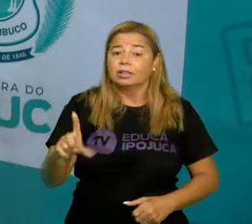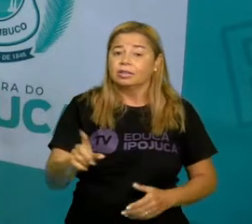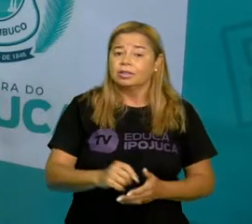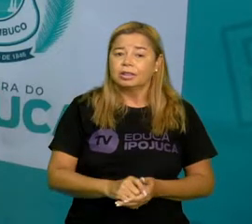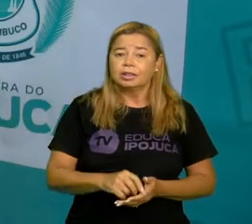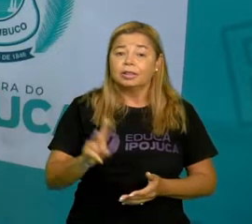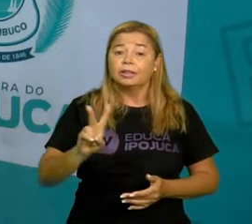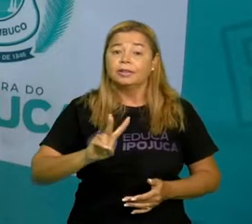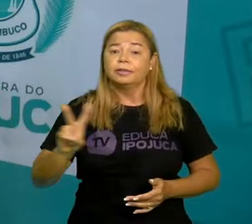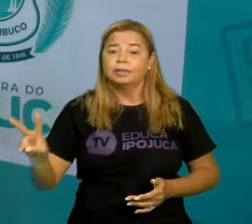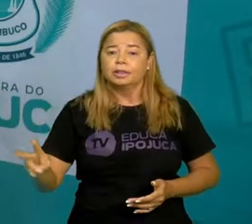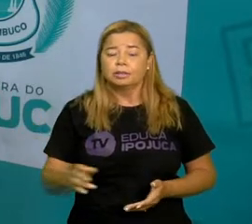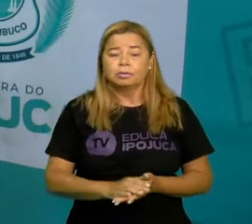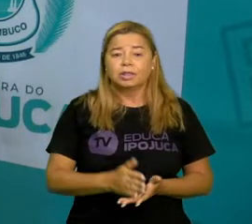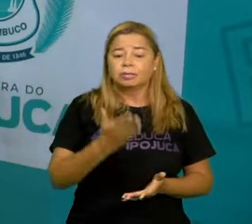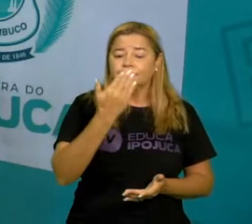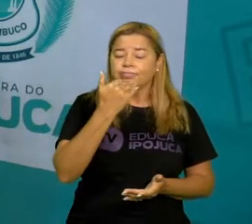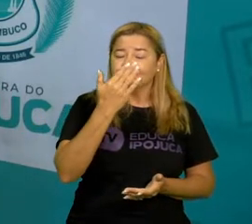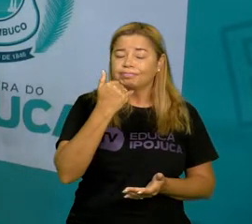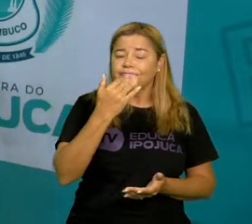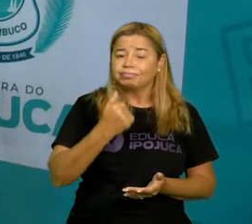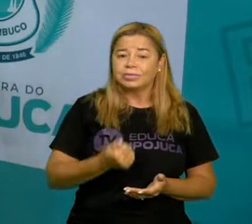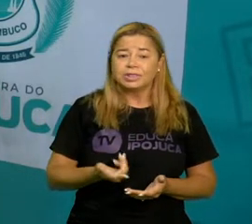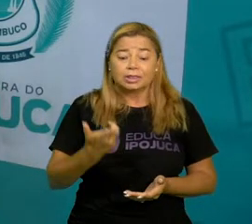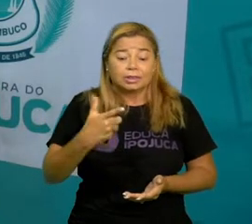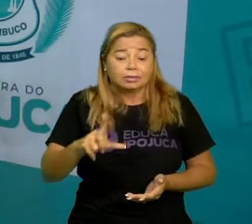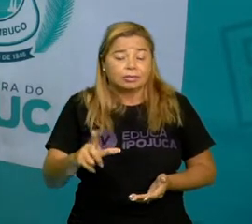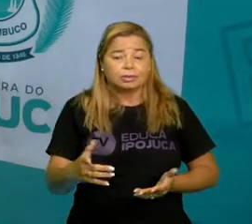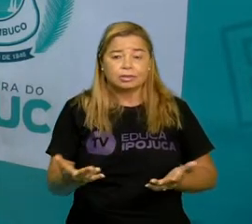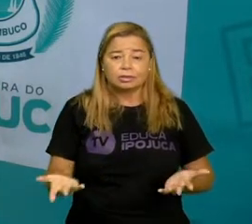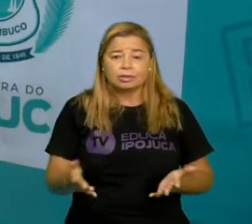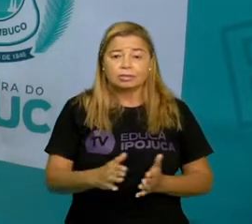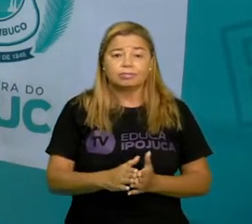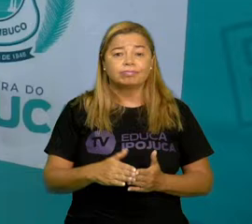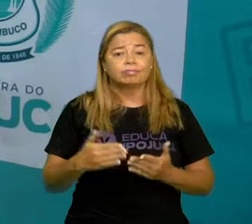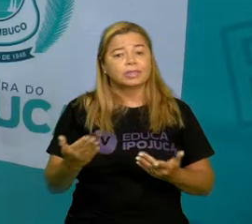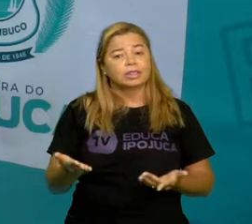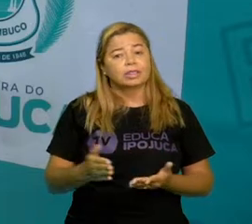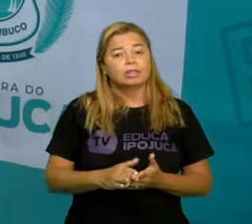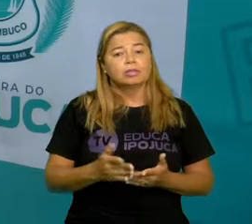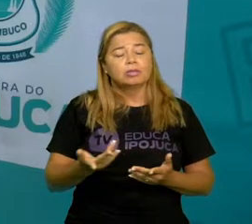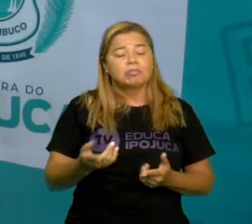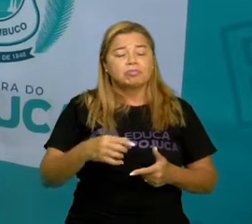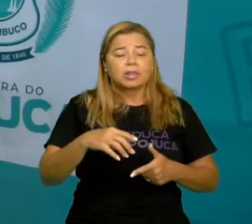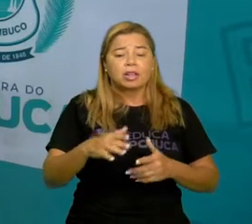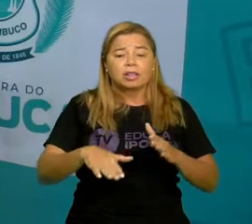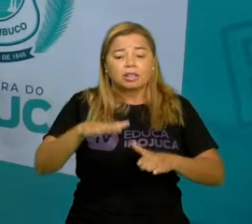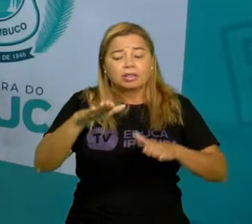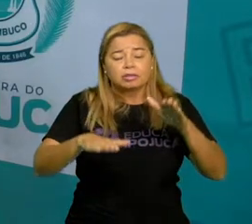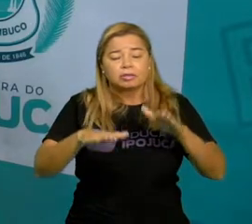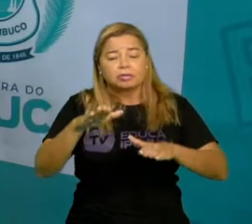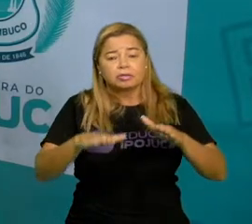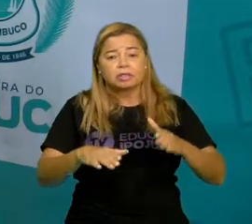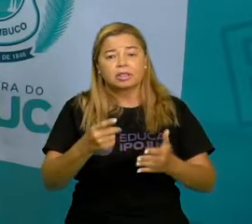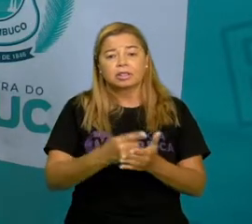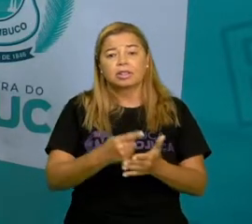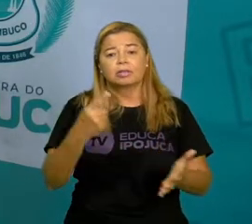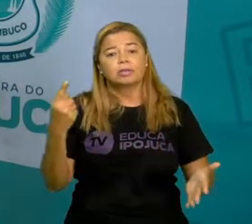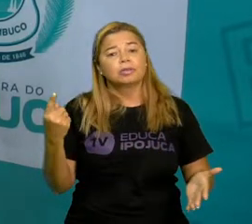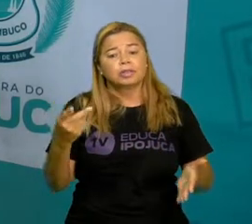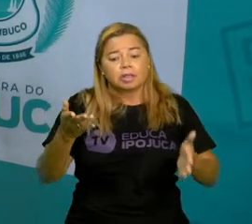vitaminas necessárias, não se alimenta bem. E isso às vezes causa problema no parto, problemas com o seu bebê.